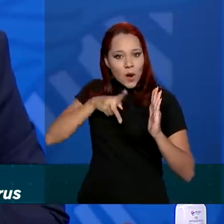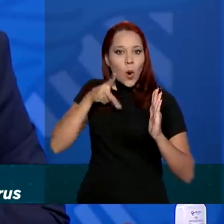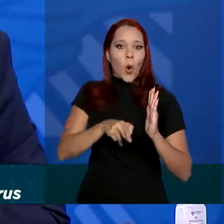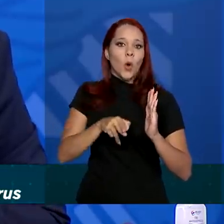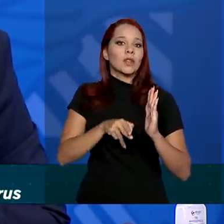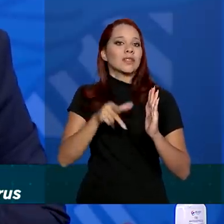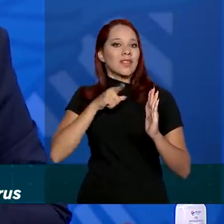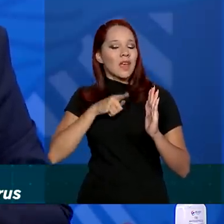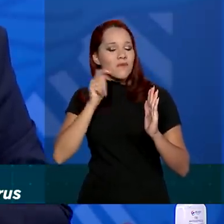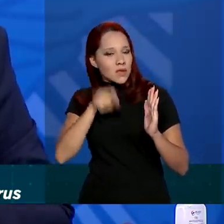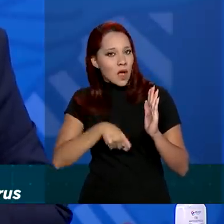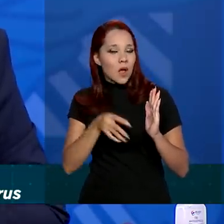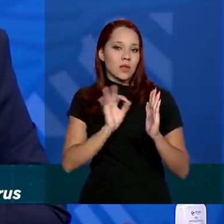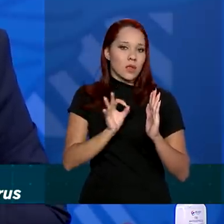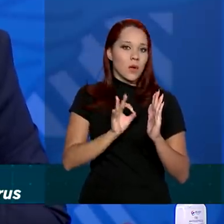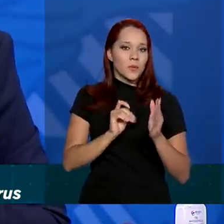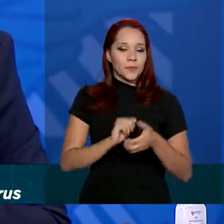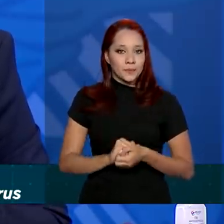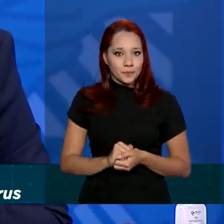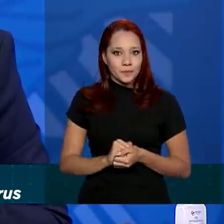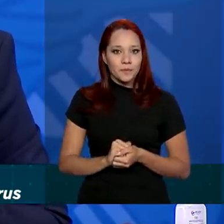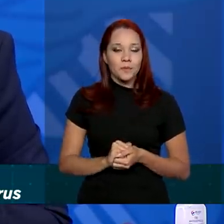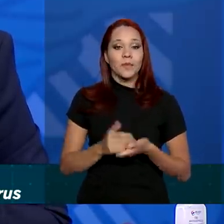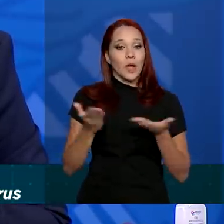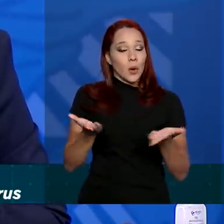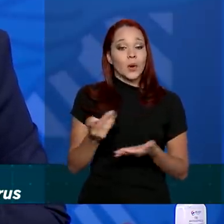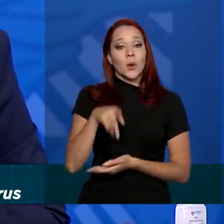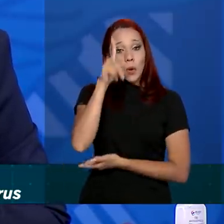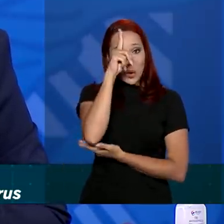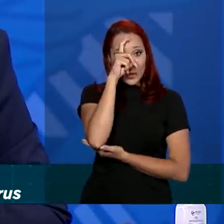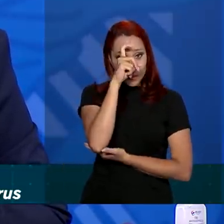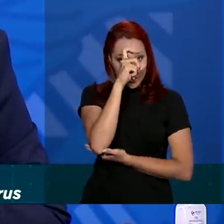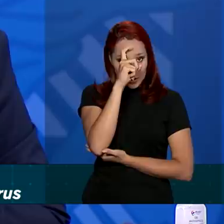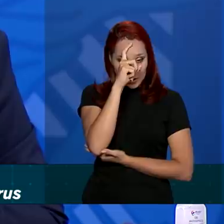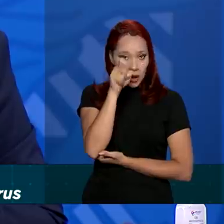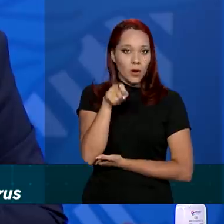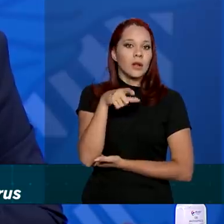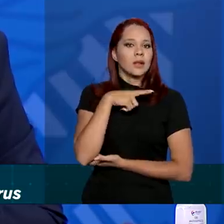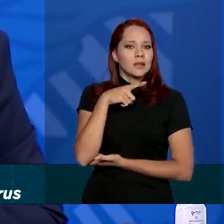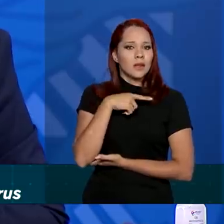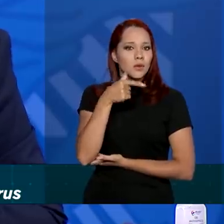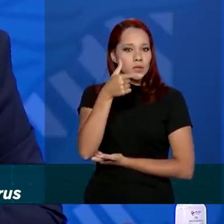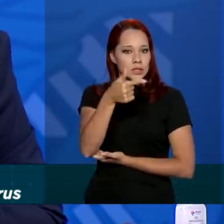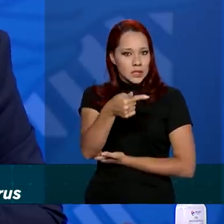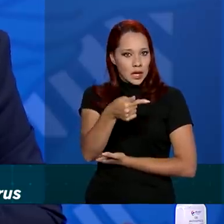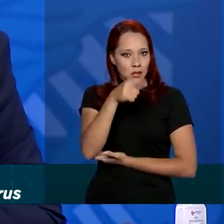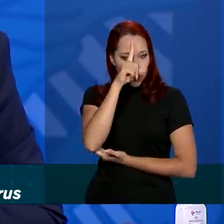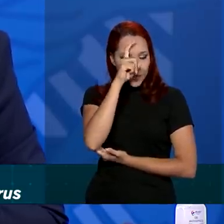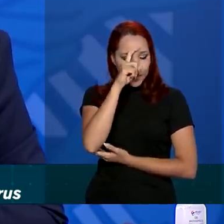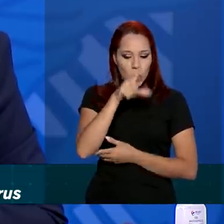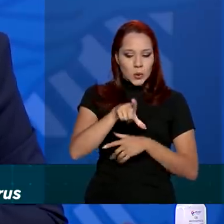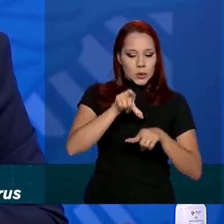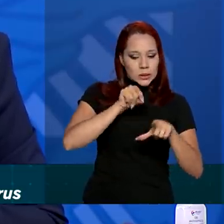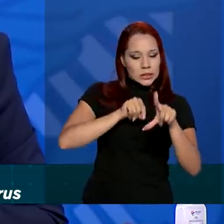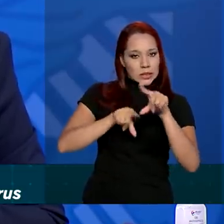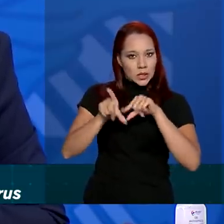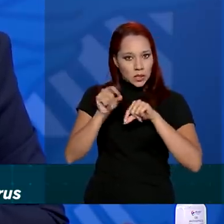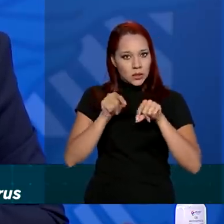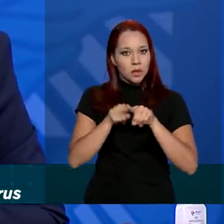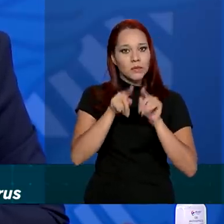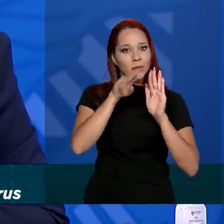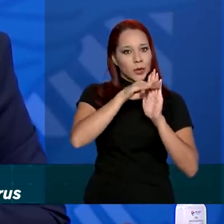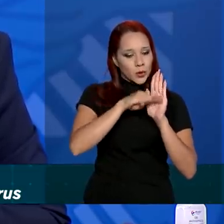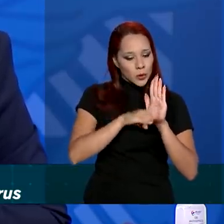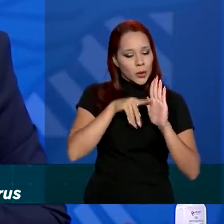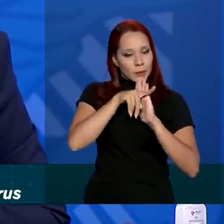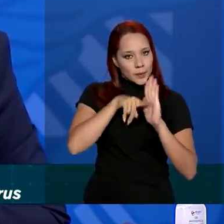desse paciente. Quanto aos hospitais, são 7 selecionados também no protocolo de pesquisa, que tem